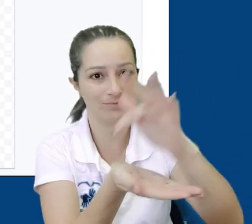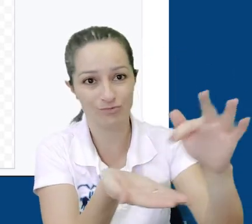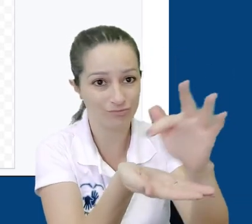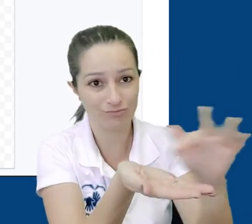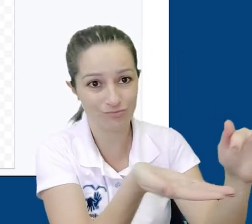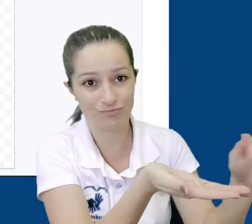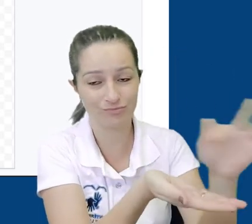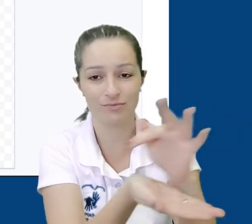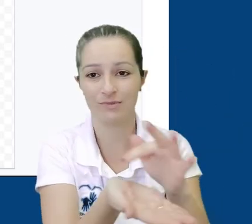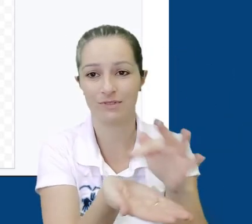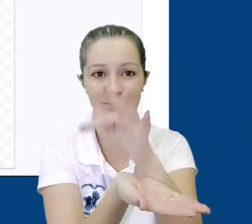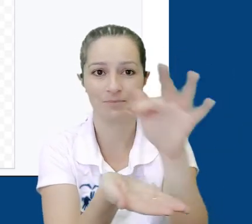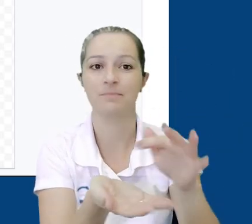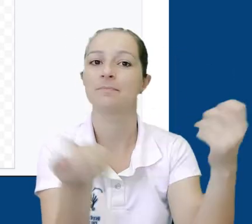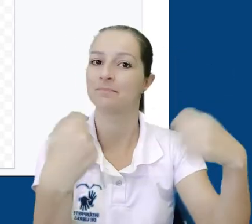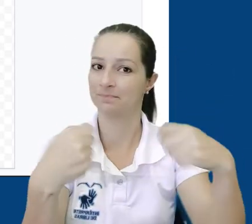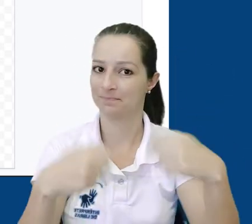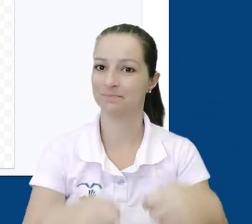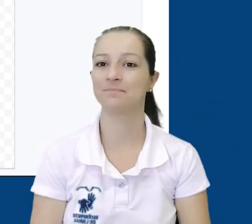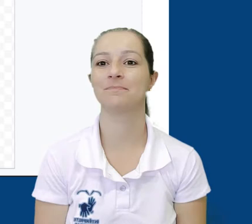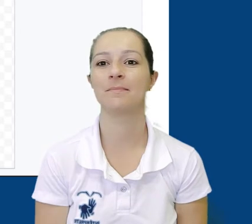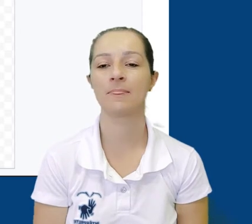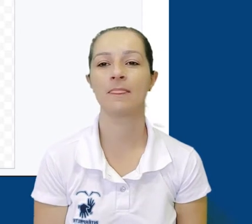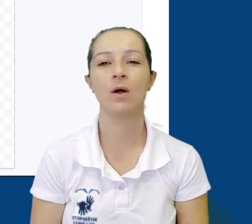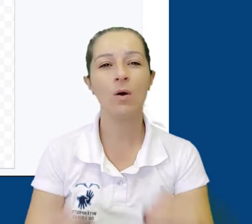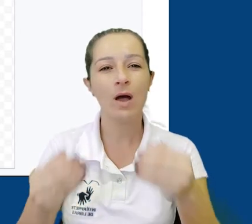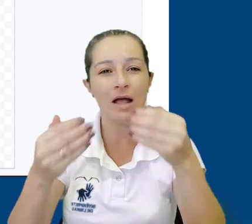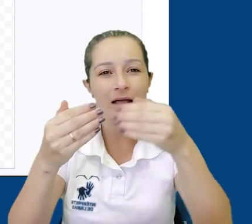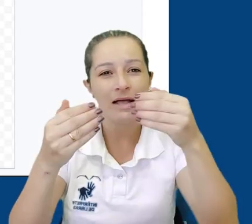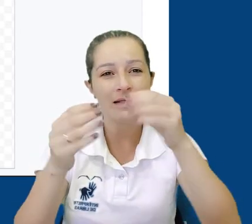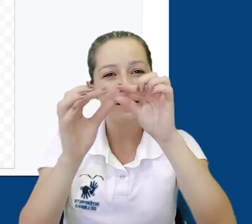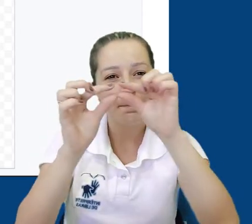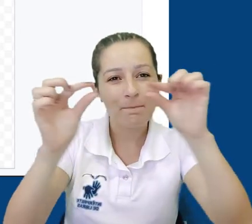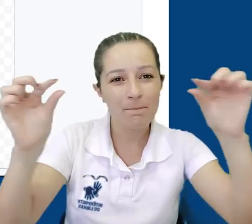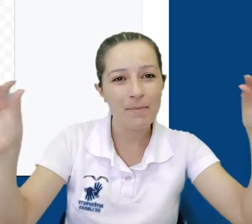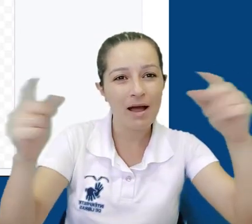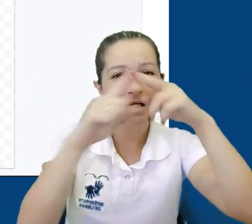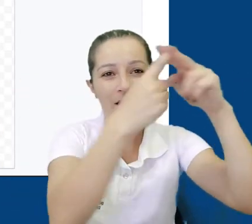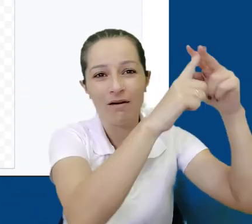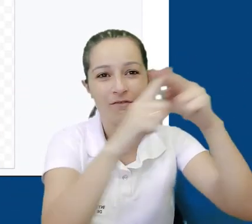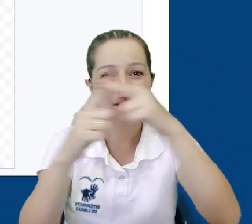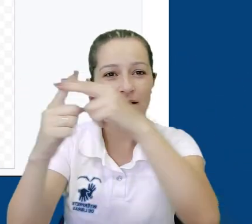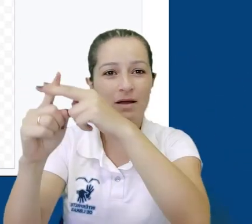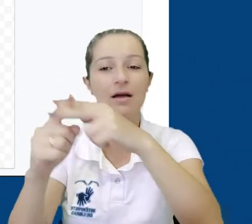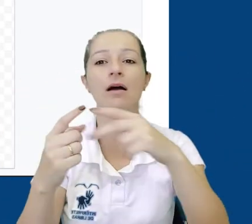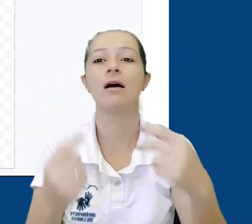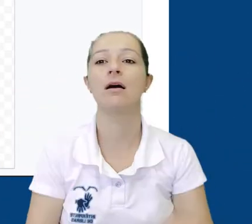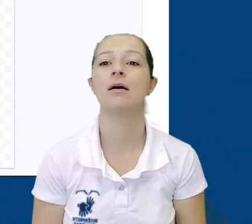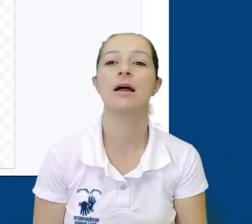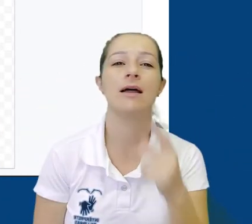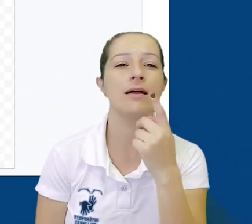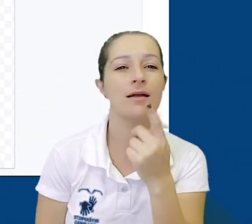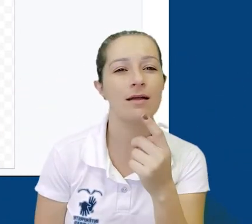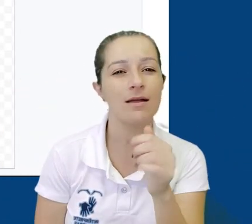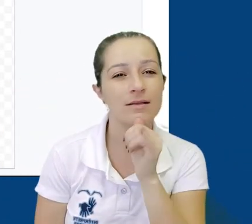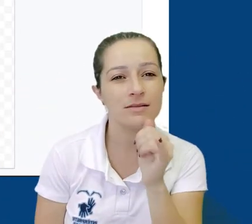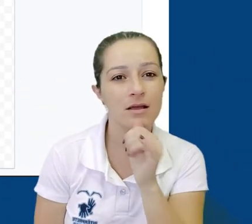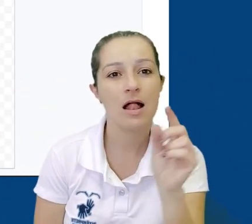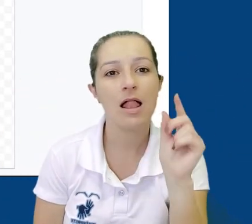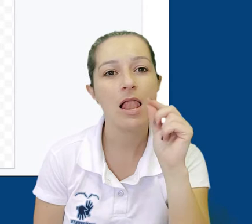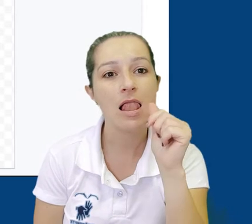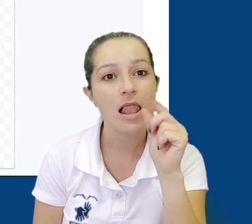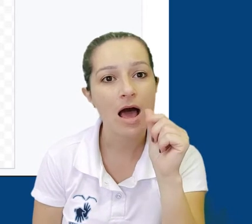Quando selecionamos um traçado, podemos encontrar na barra de ferramentas algumas opções de personalização. O lápis com o traço embaixo